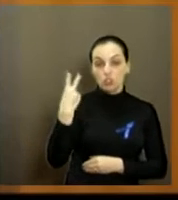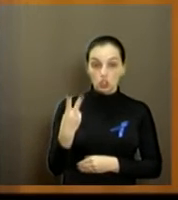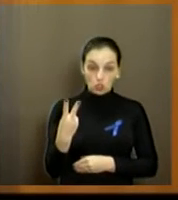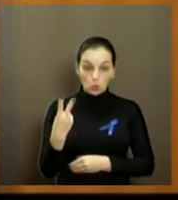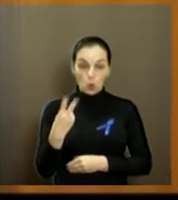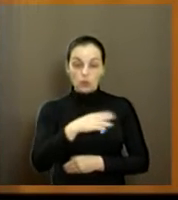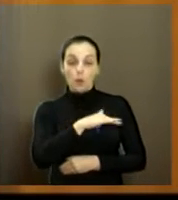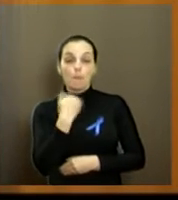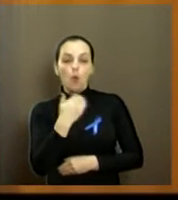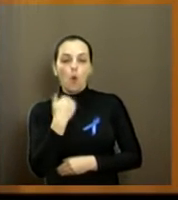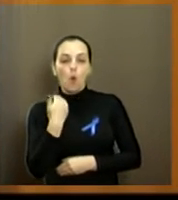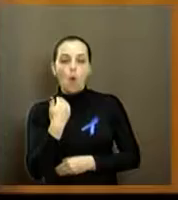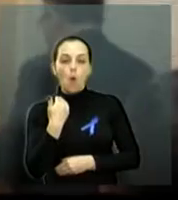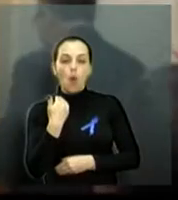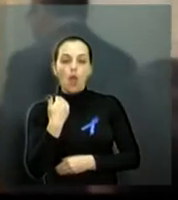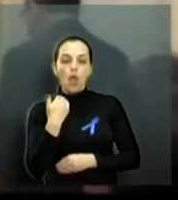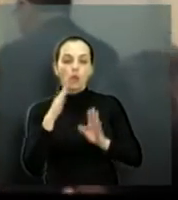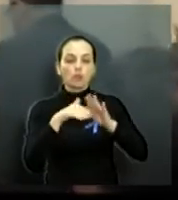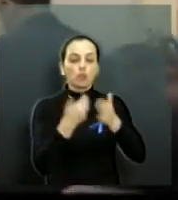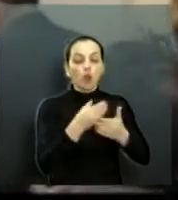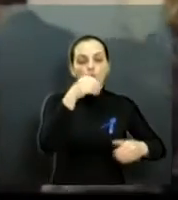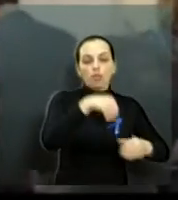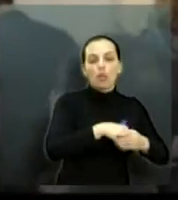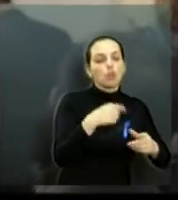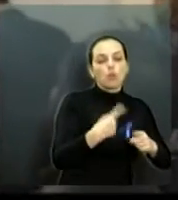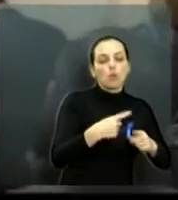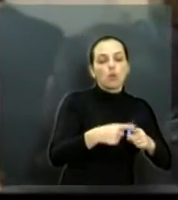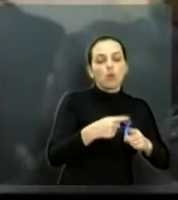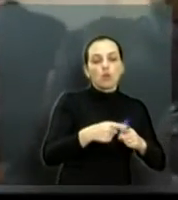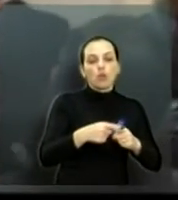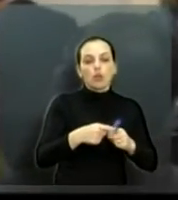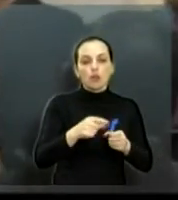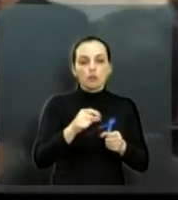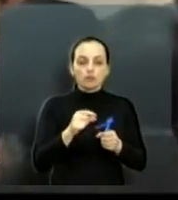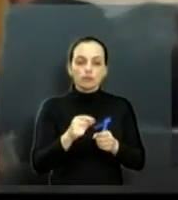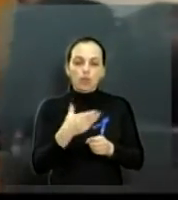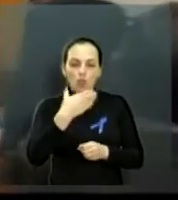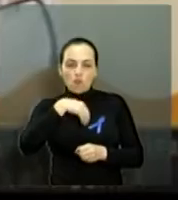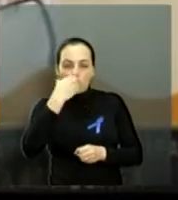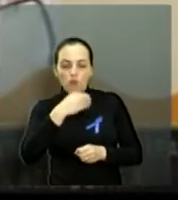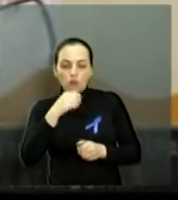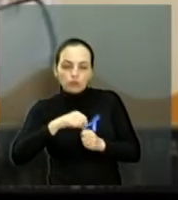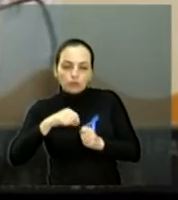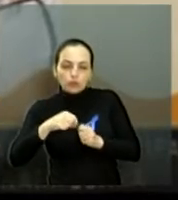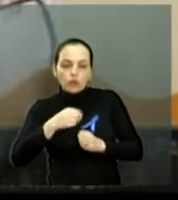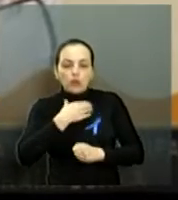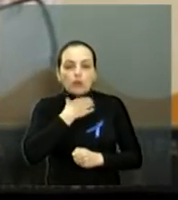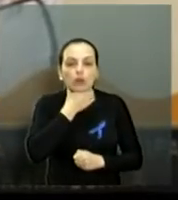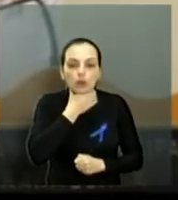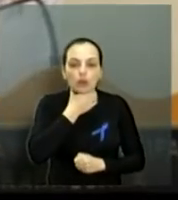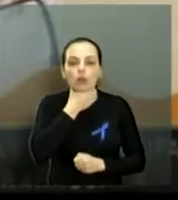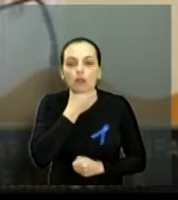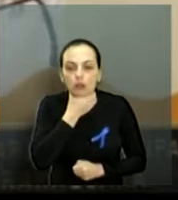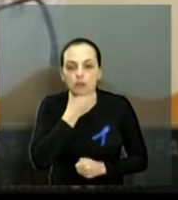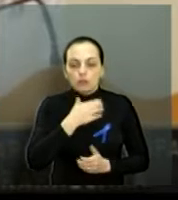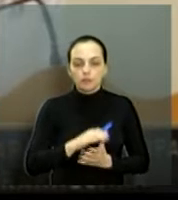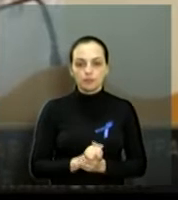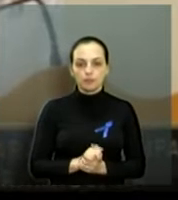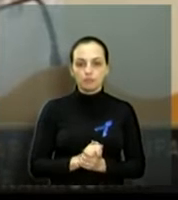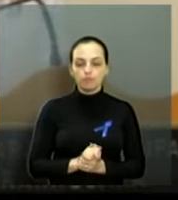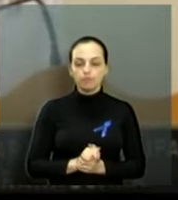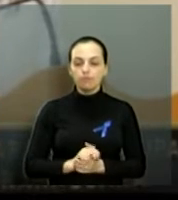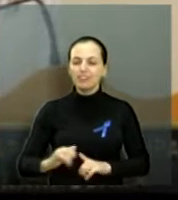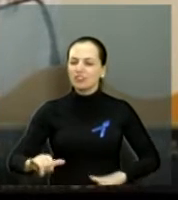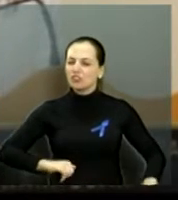idade, morreu na escolinha que frequentava após se engasgar com um morango. Que essa dor que a gente passou, nenhum pai